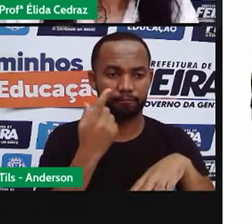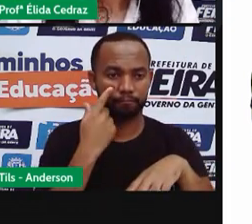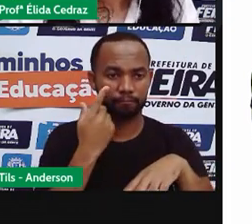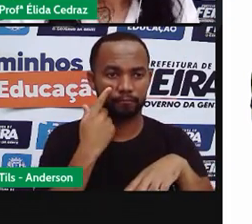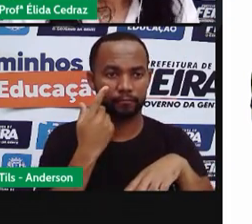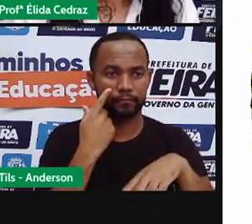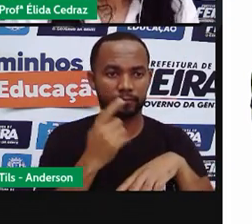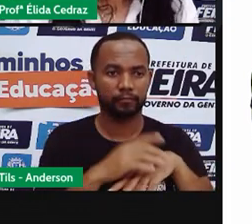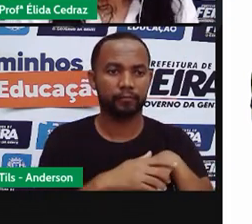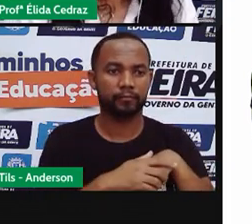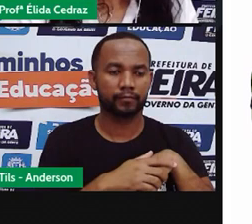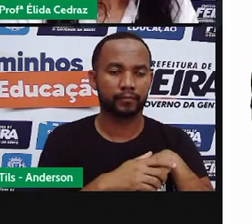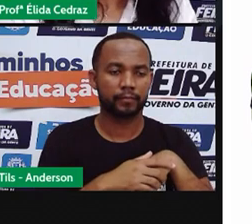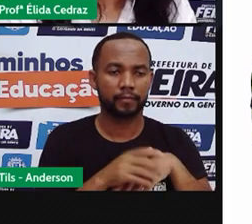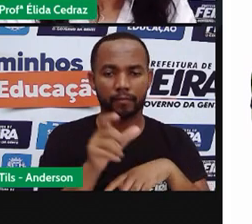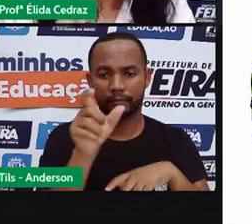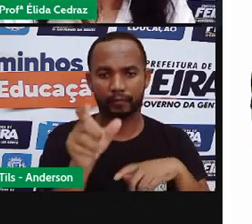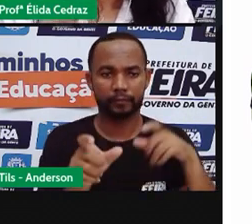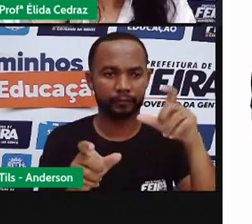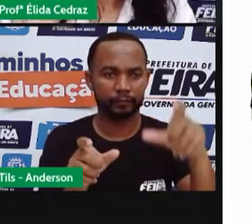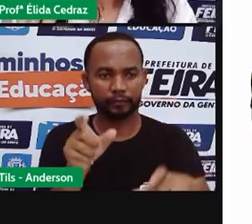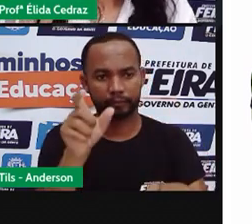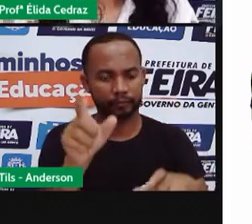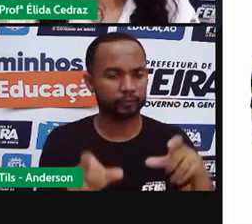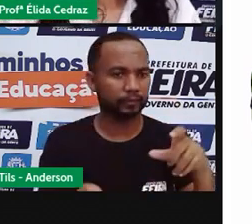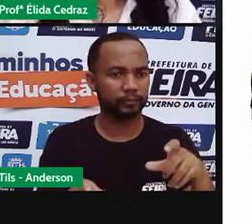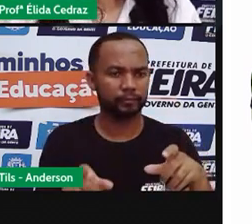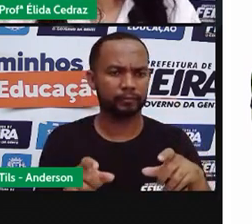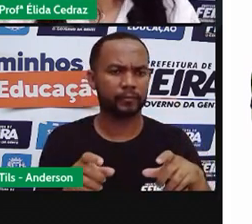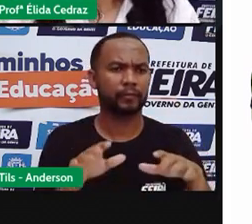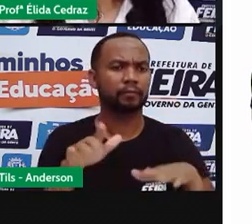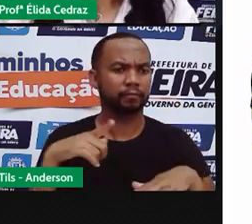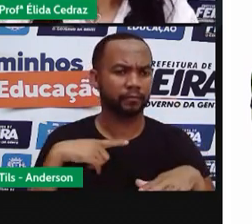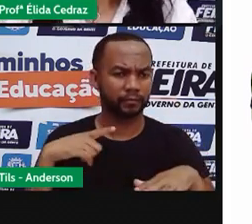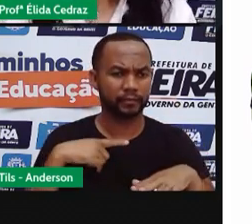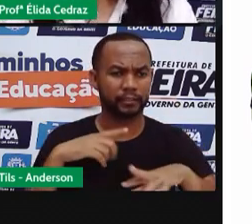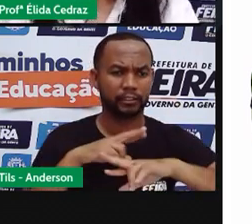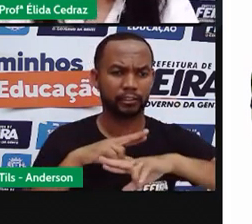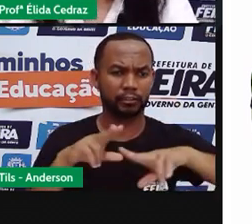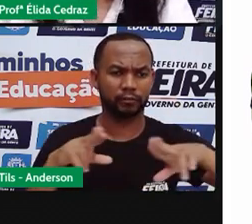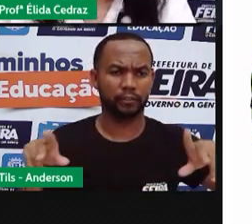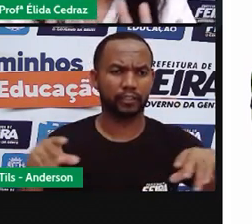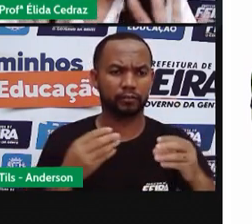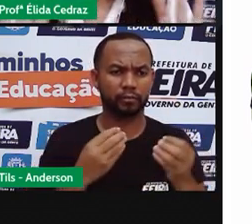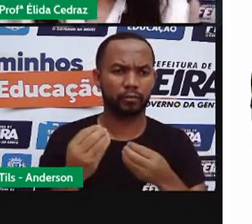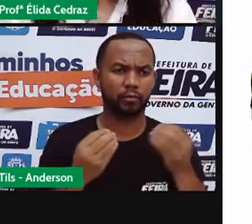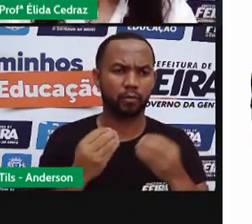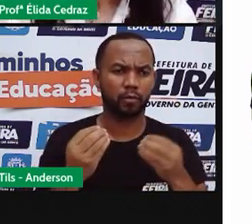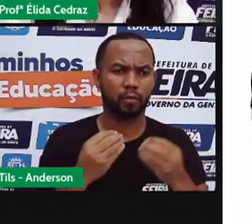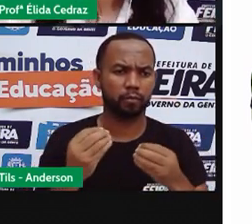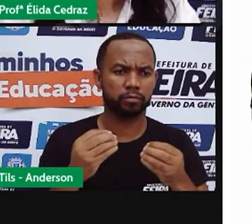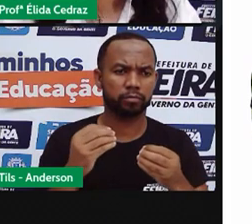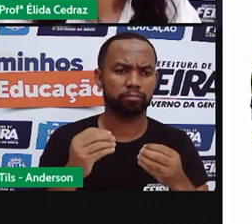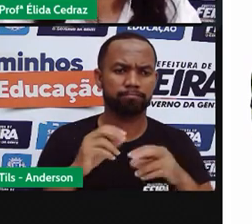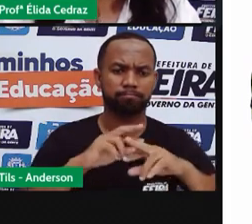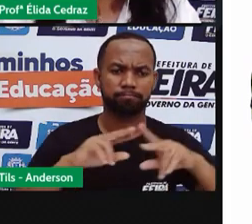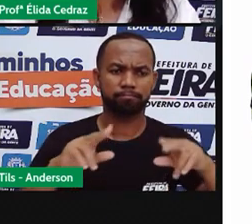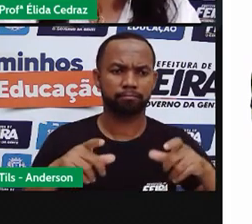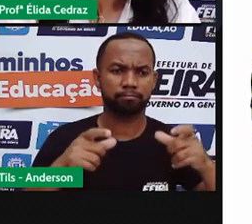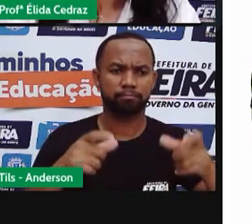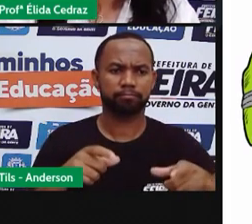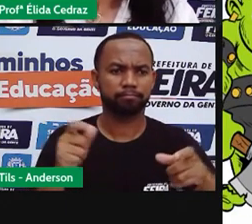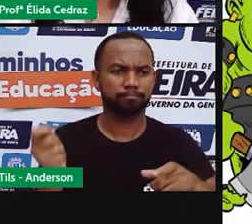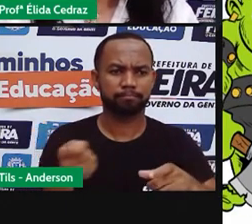Os personagens maravilhosos. Aqueles onde tem o encantamento e a